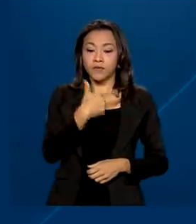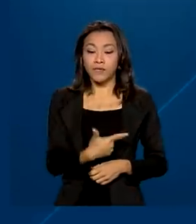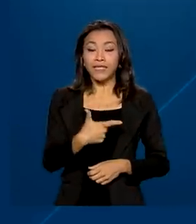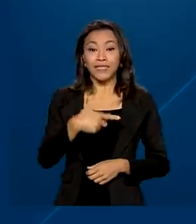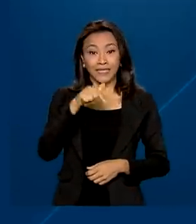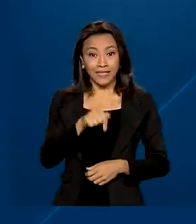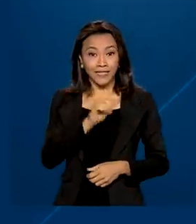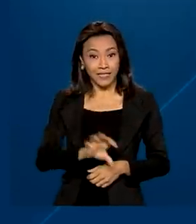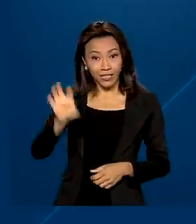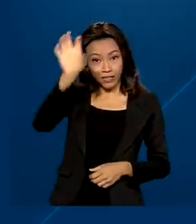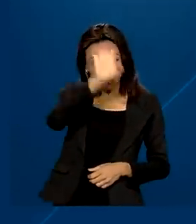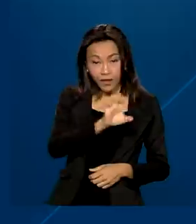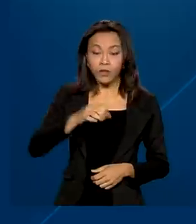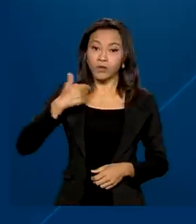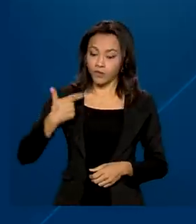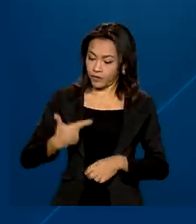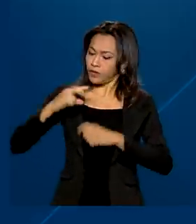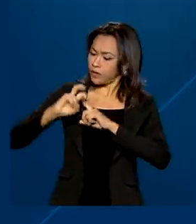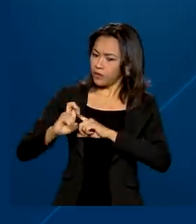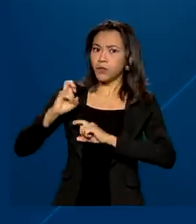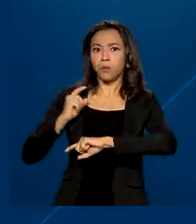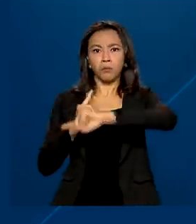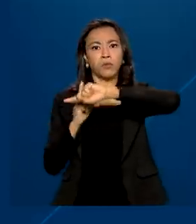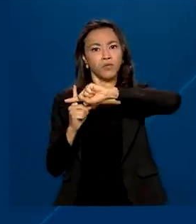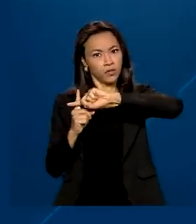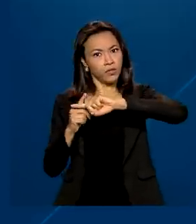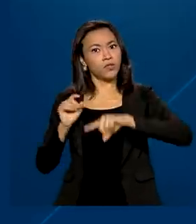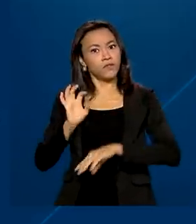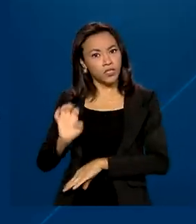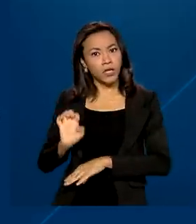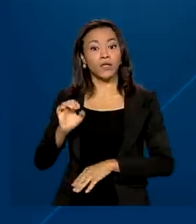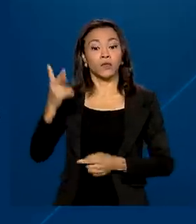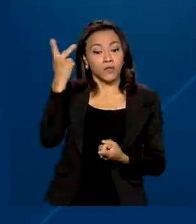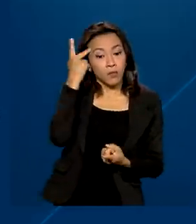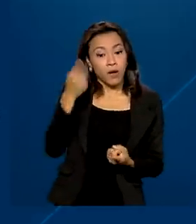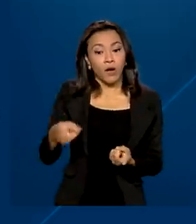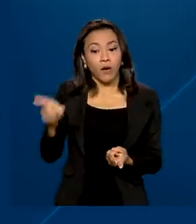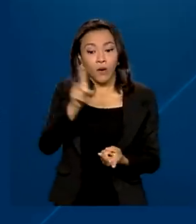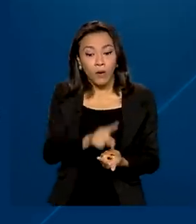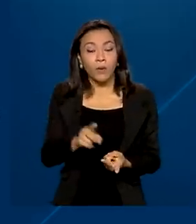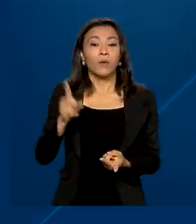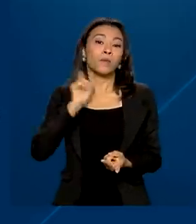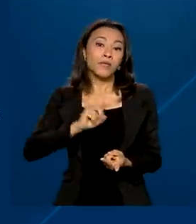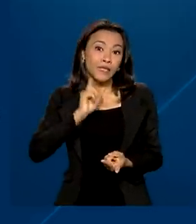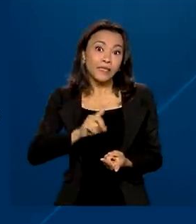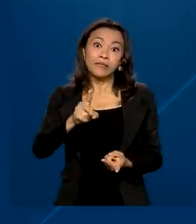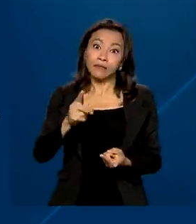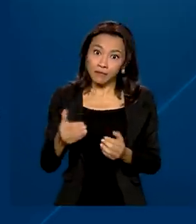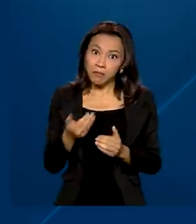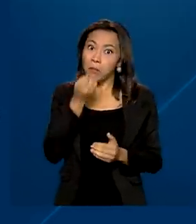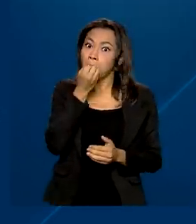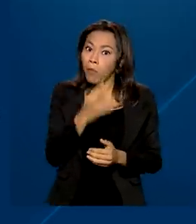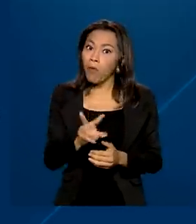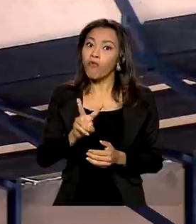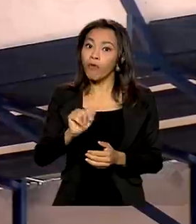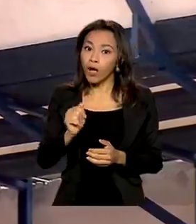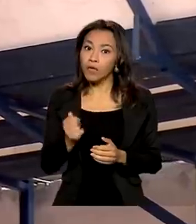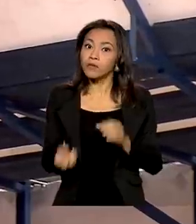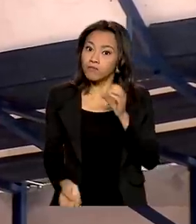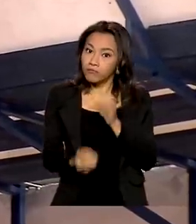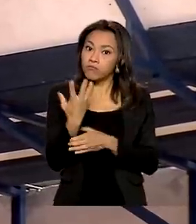federação, 25 tiveram saldo positivo, com São Paulo e Minas Gerais à frente no número de vagas criadas.